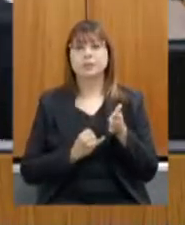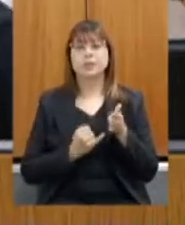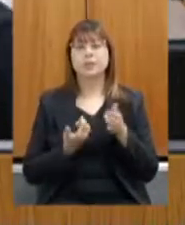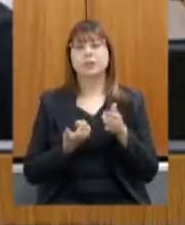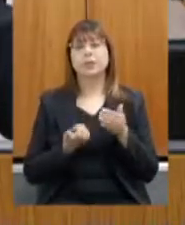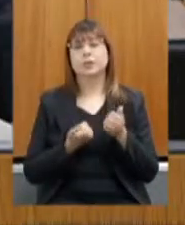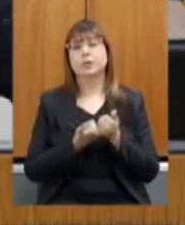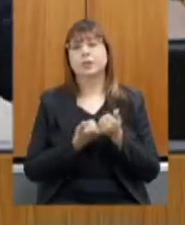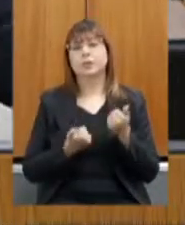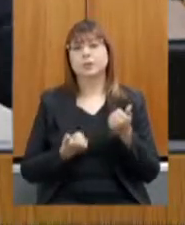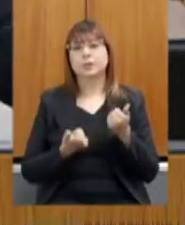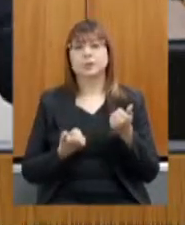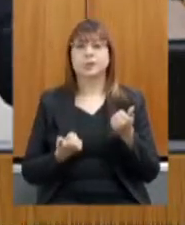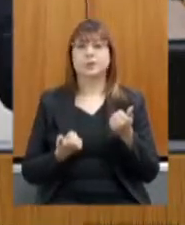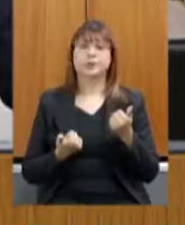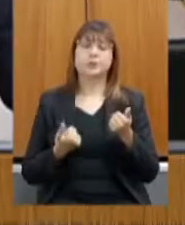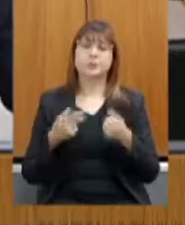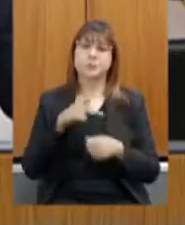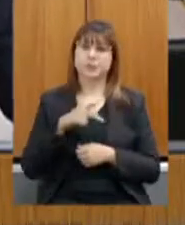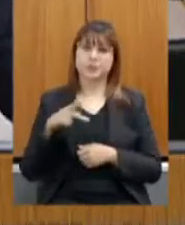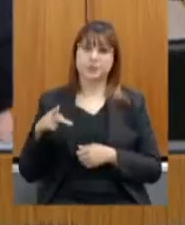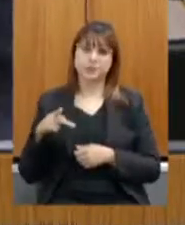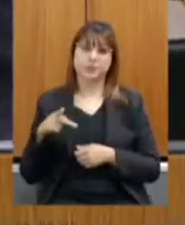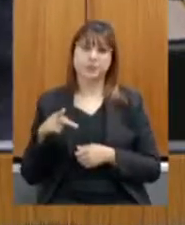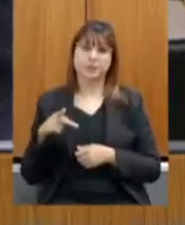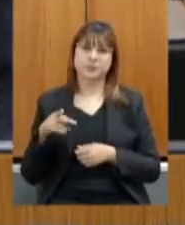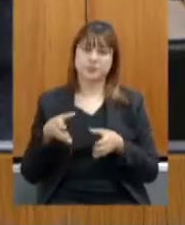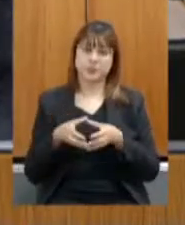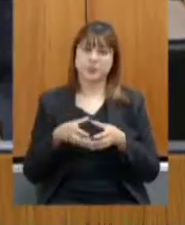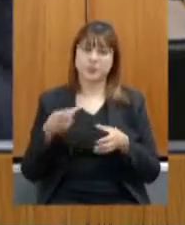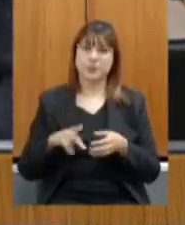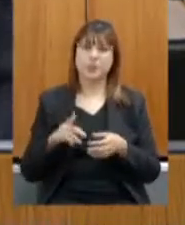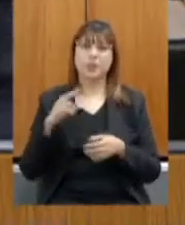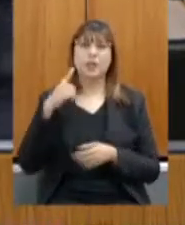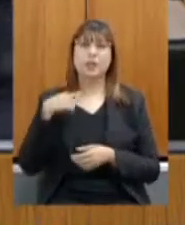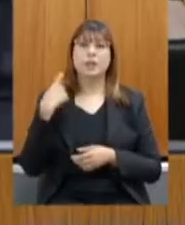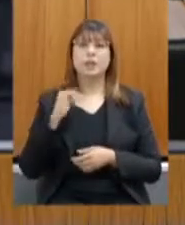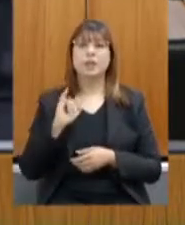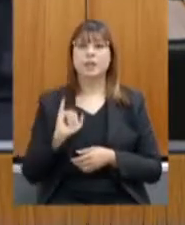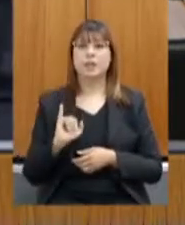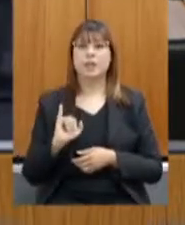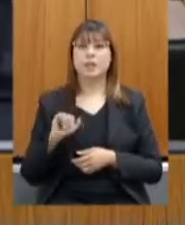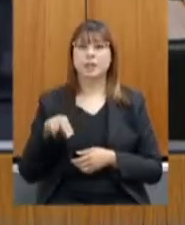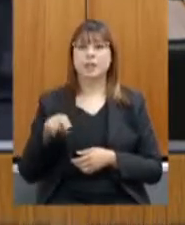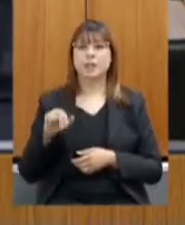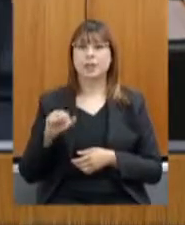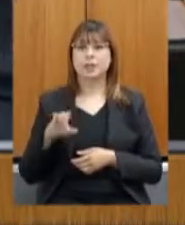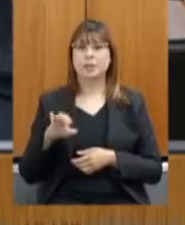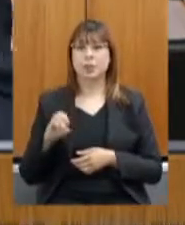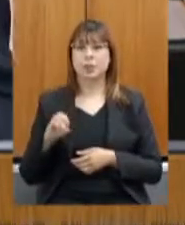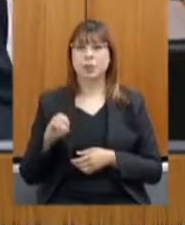-presidente dessa comissão de forma remota deputado Inácio Franco tem a palavra